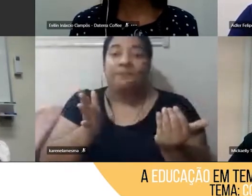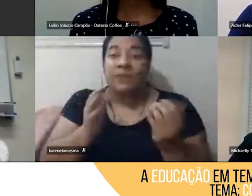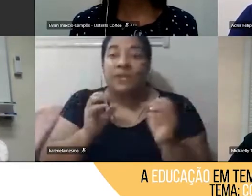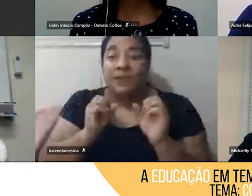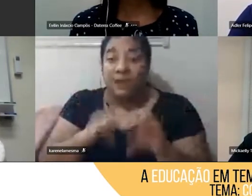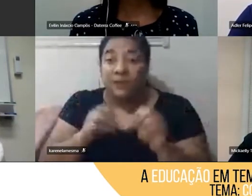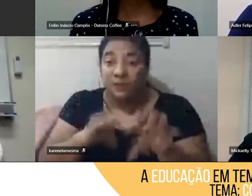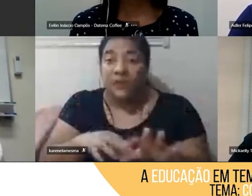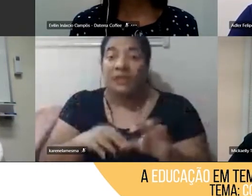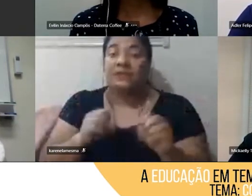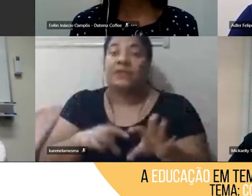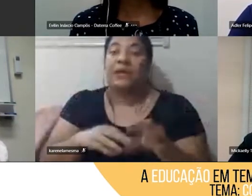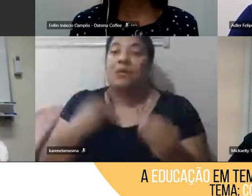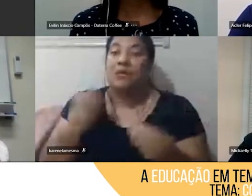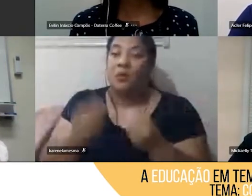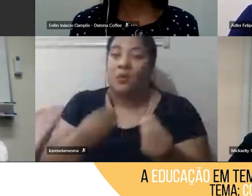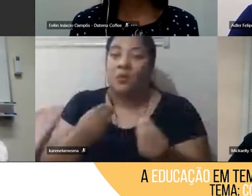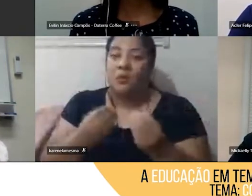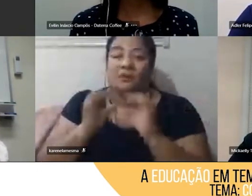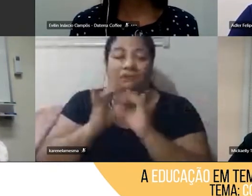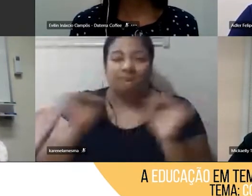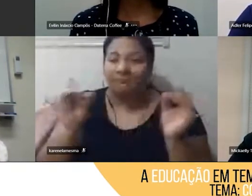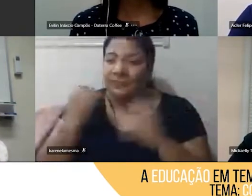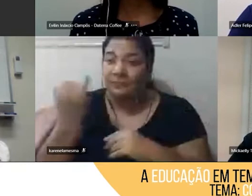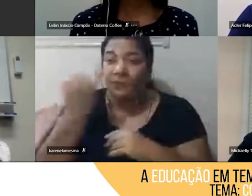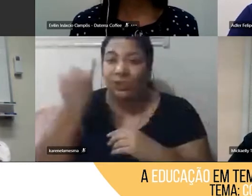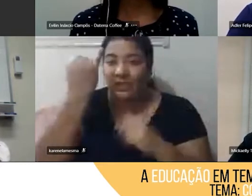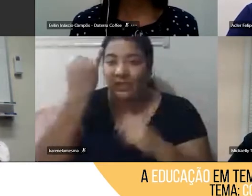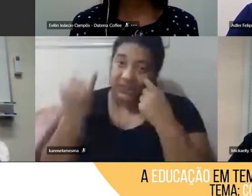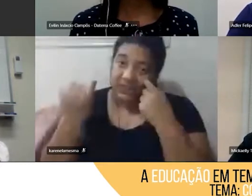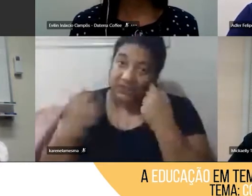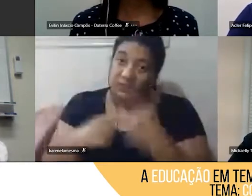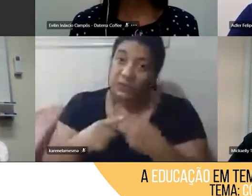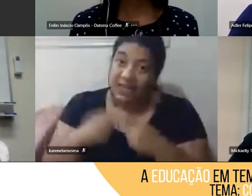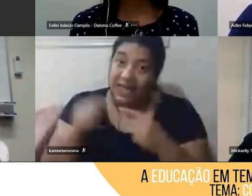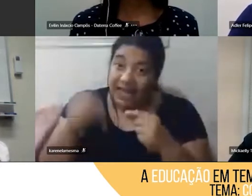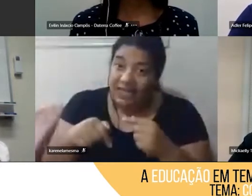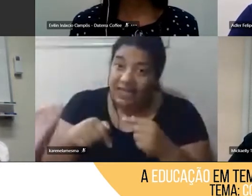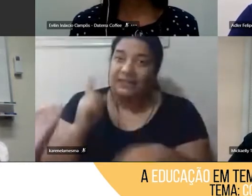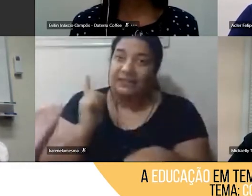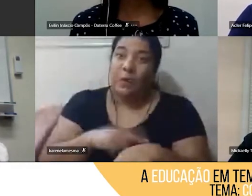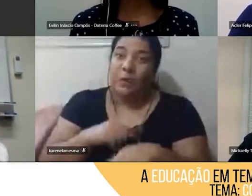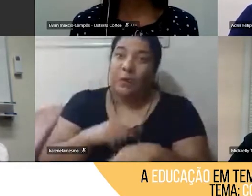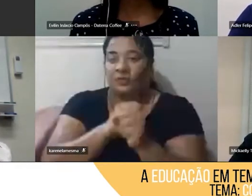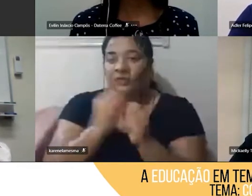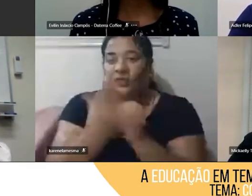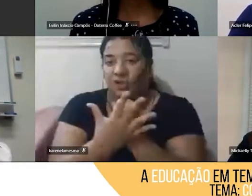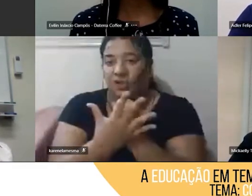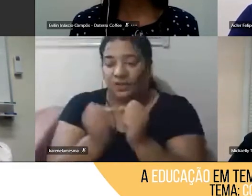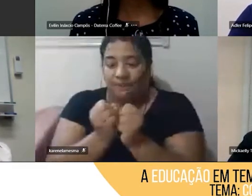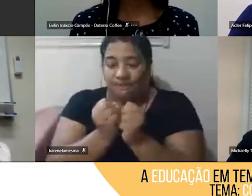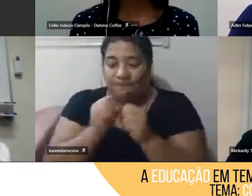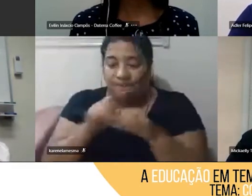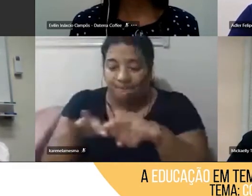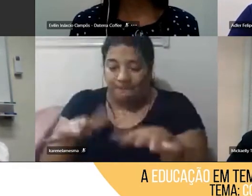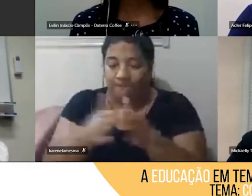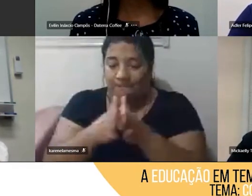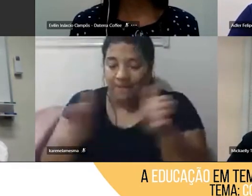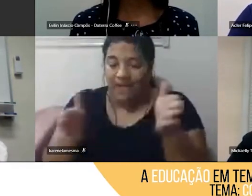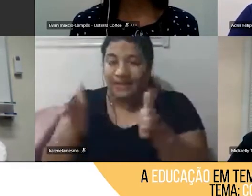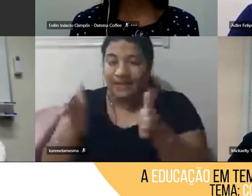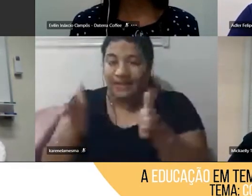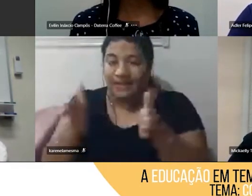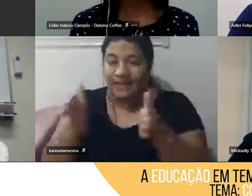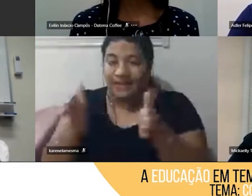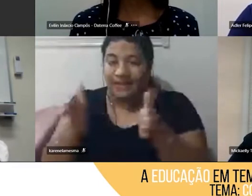é um tesouro, principalmente para esse momento de pandemia, de isolamento, como é que a gente tem feito para chegar nos jovens?